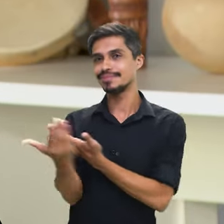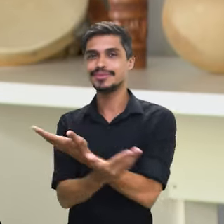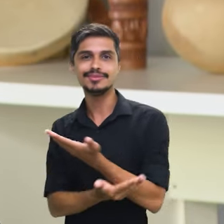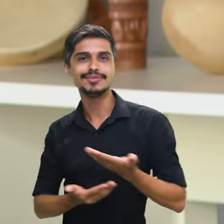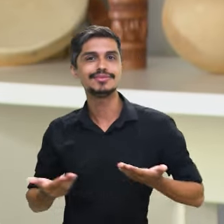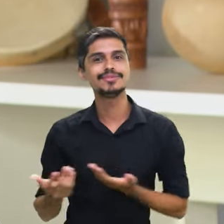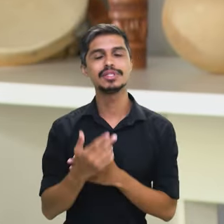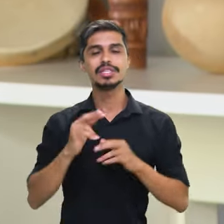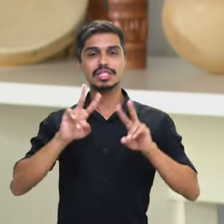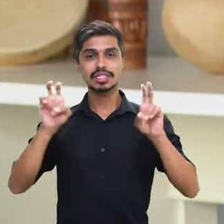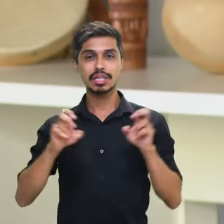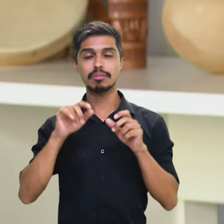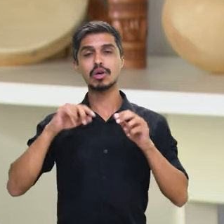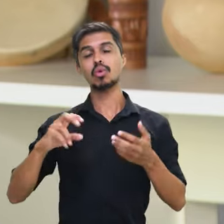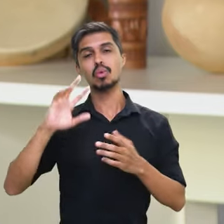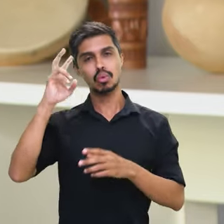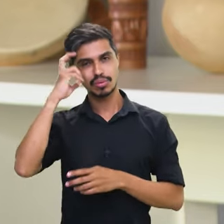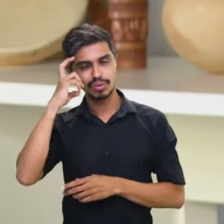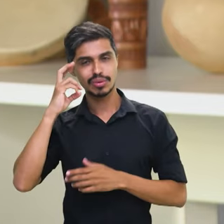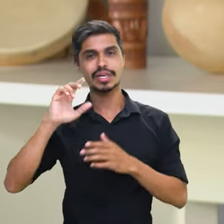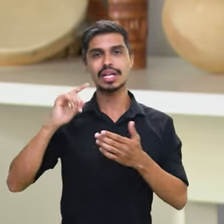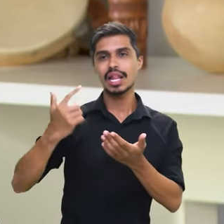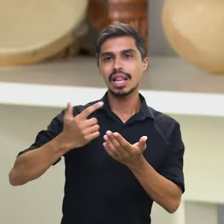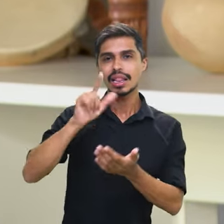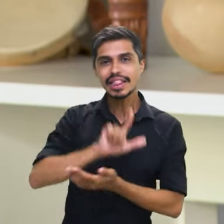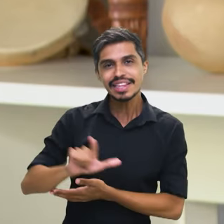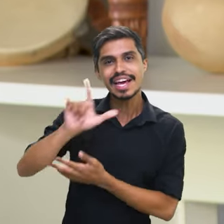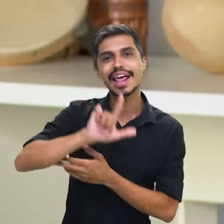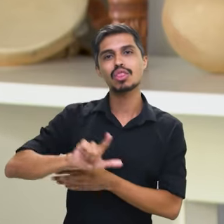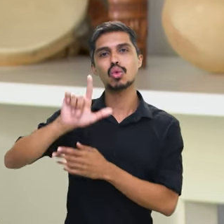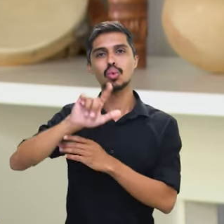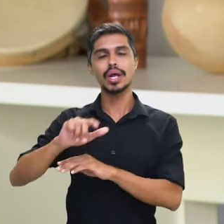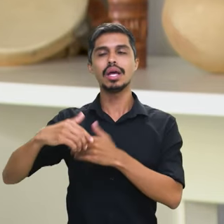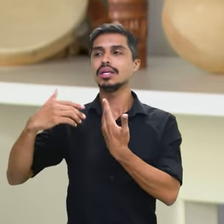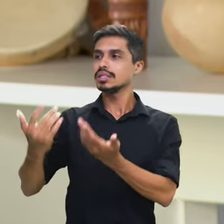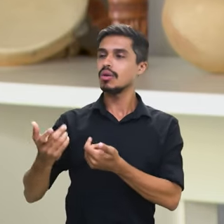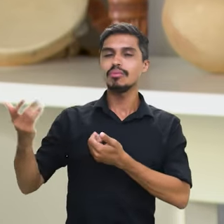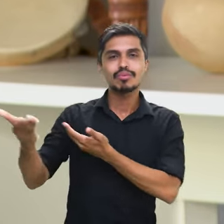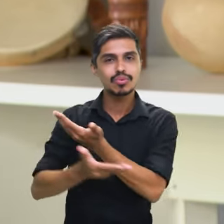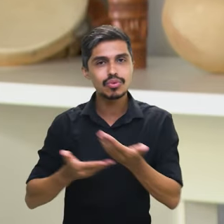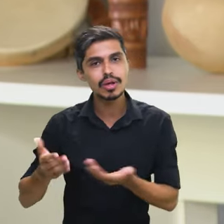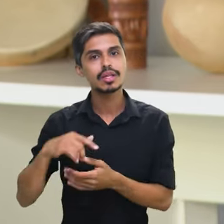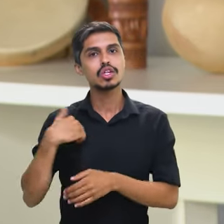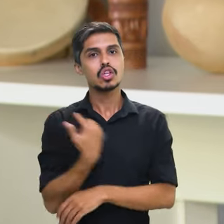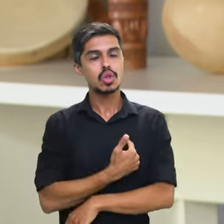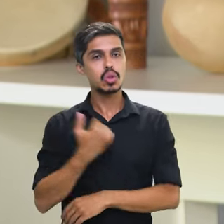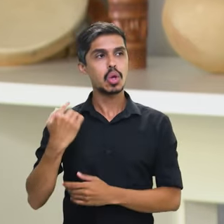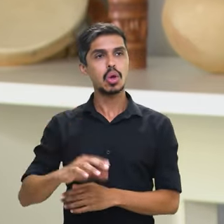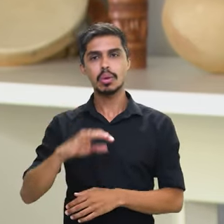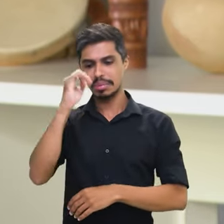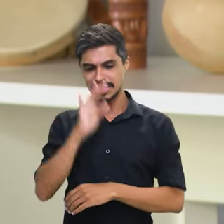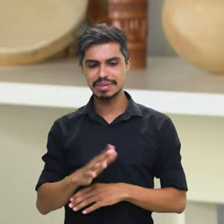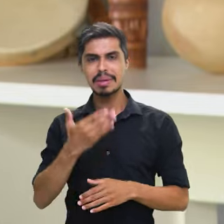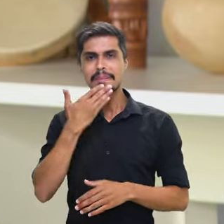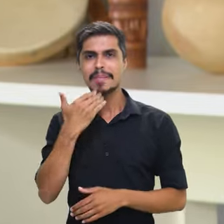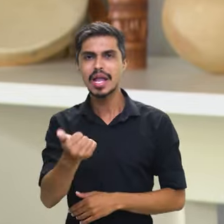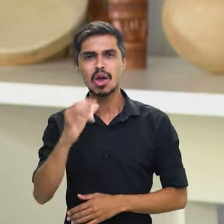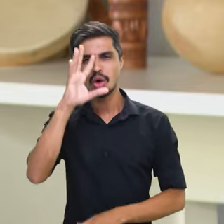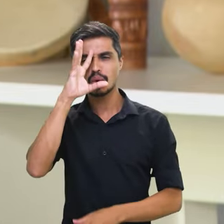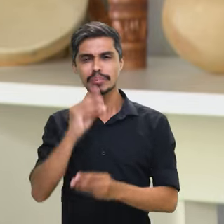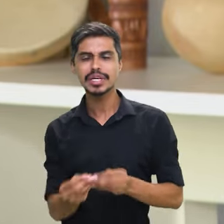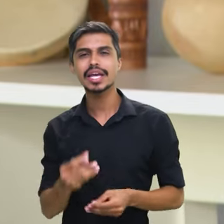artistas, trocar estruturas culturais, trocar literatura, de tal forma que o brasileiro atual compreenda melhor os 54 países